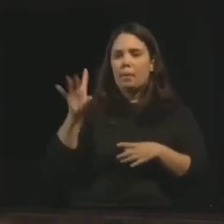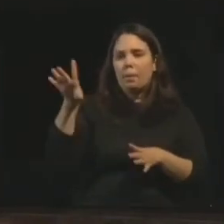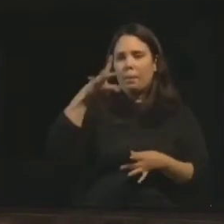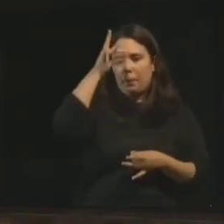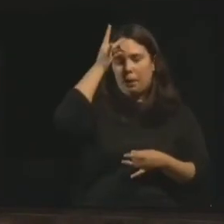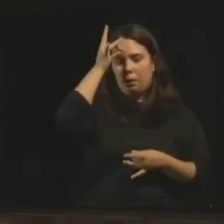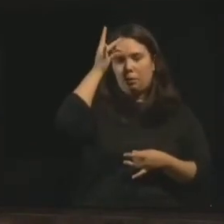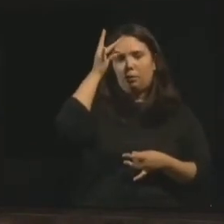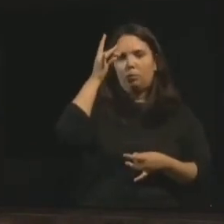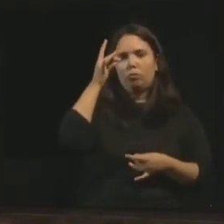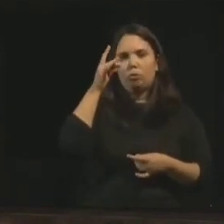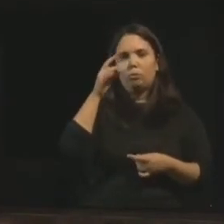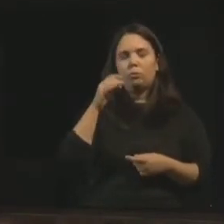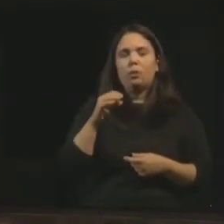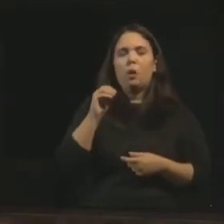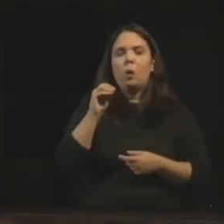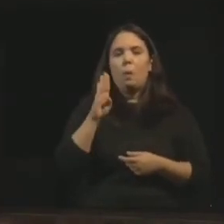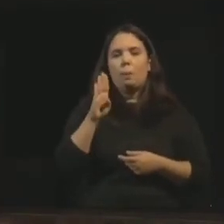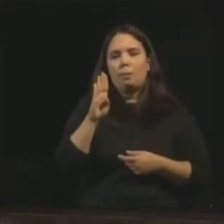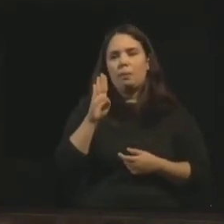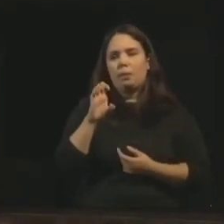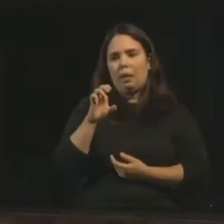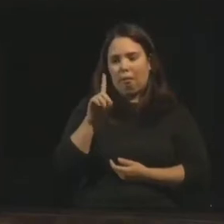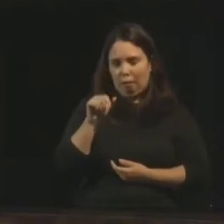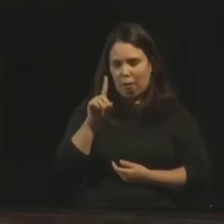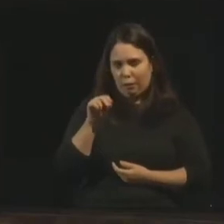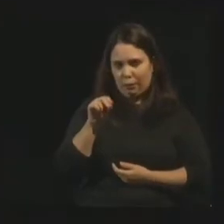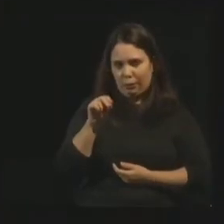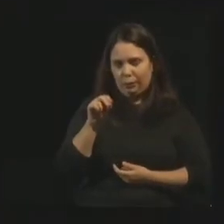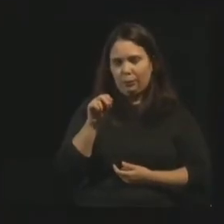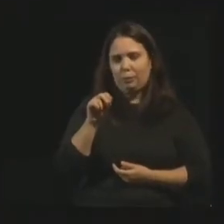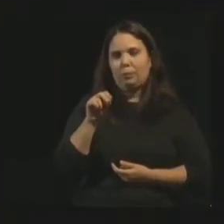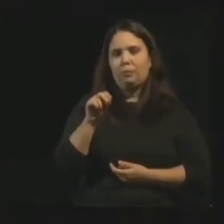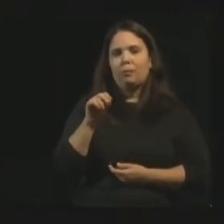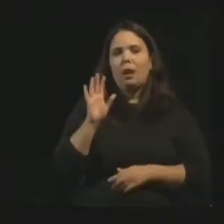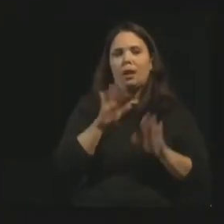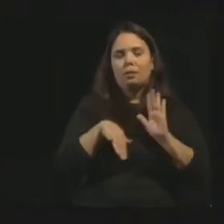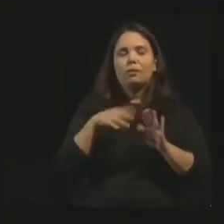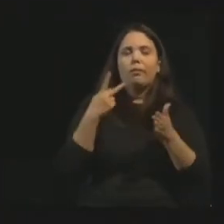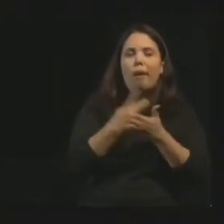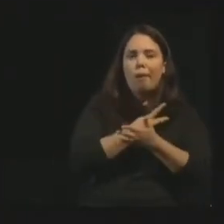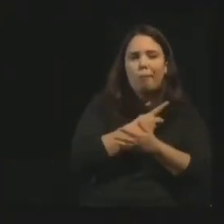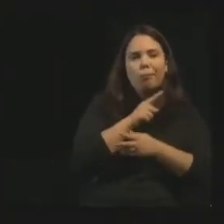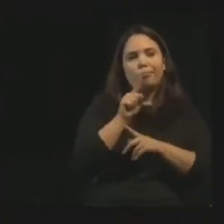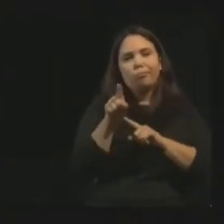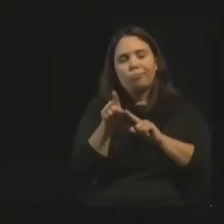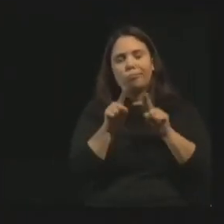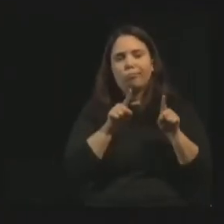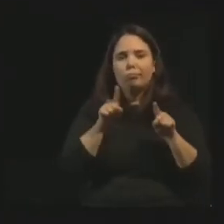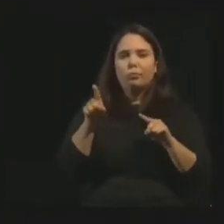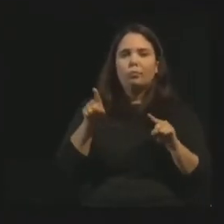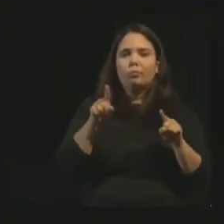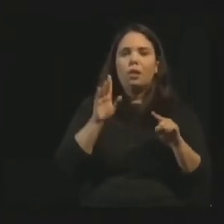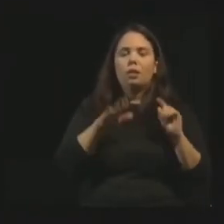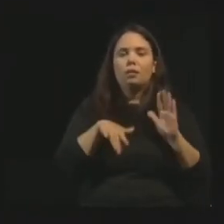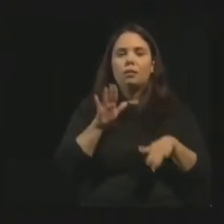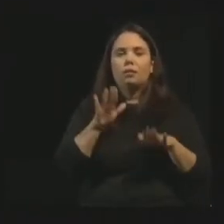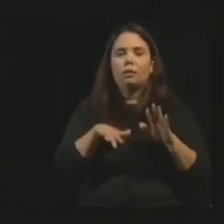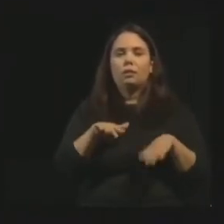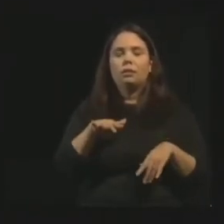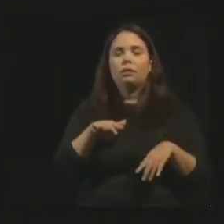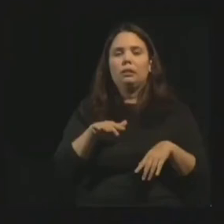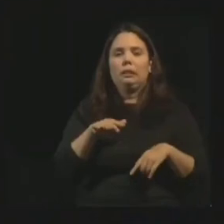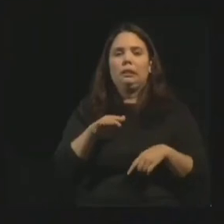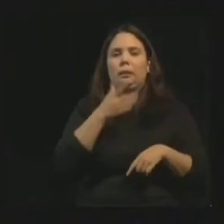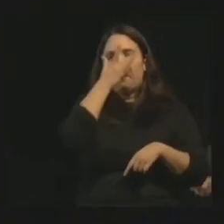Quem não está obsedado aqui ou ali, ou de vez em quando, ou quase sempre? Se dissesse, olha, só fica quem não tem